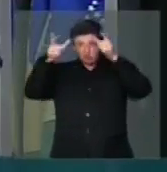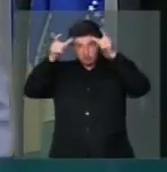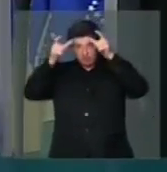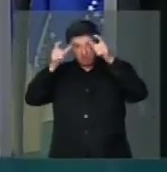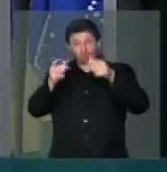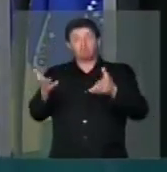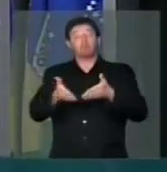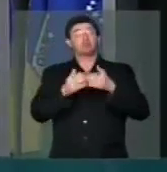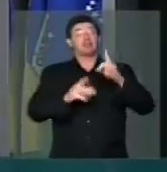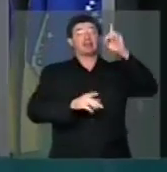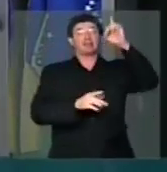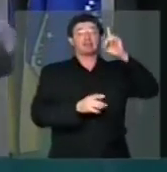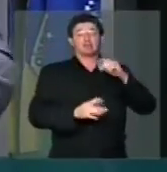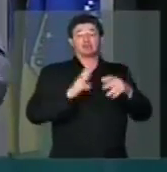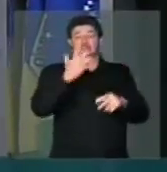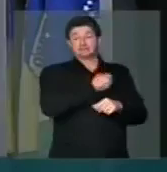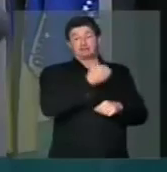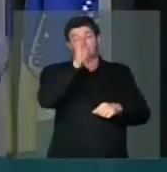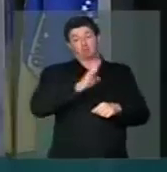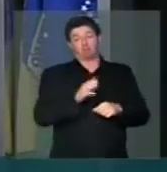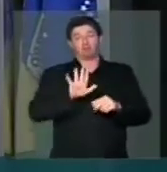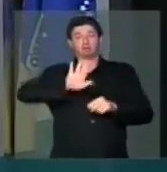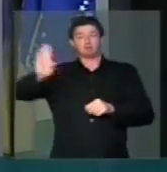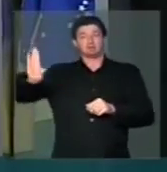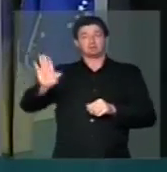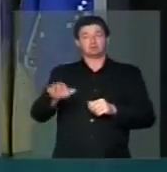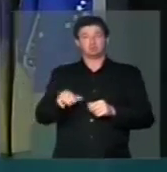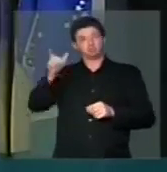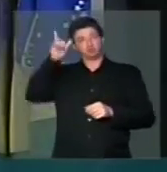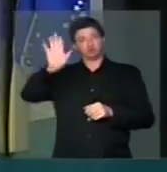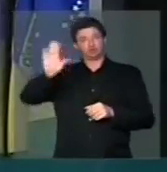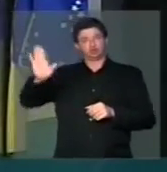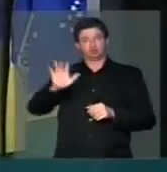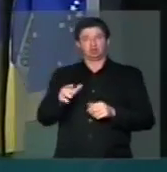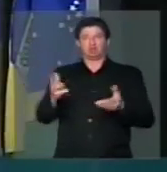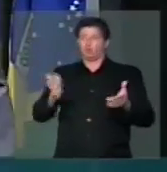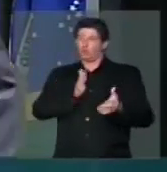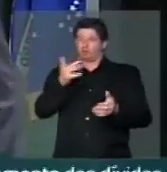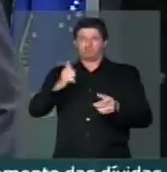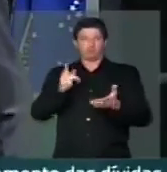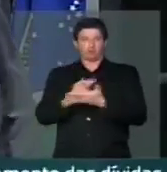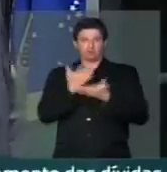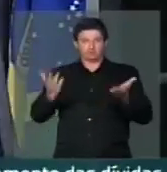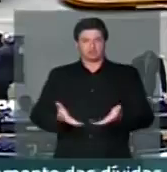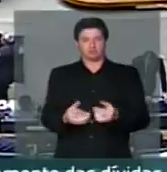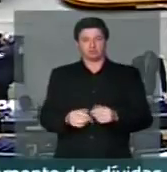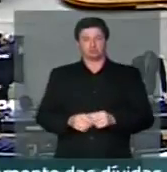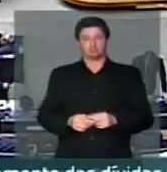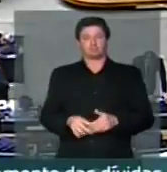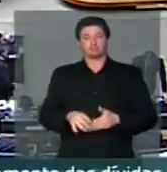vamos pedir a Deus que salve o Brasil deste momento infame que nós fizemos. Muito obrigado. Como líder, deputado da...